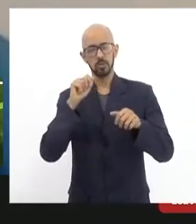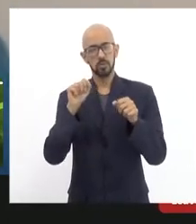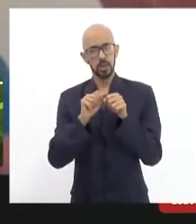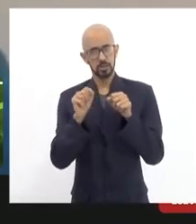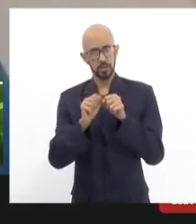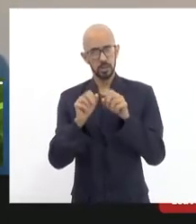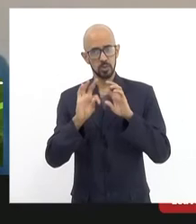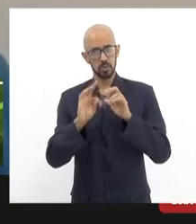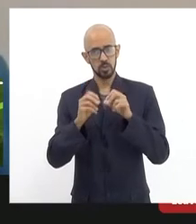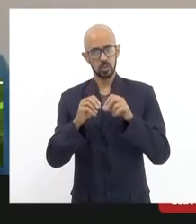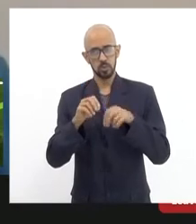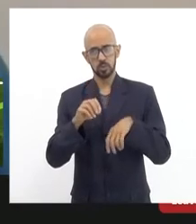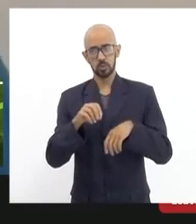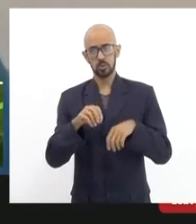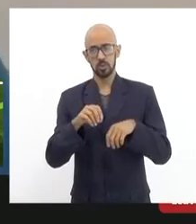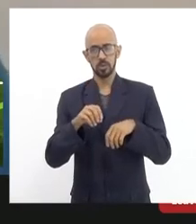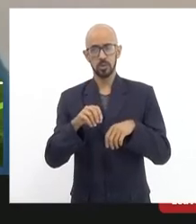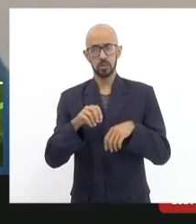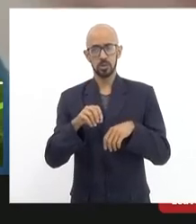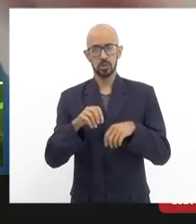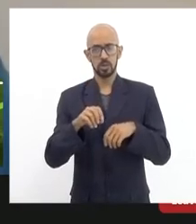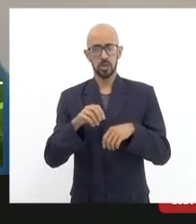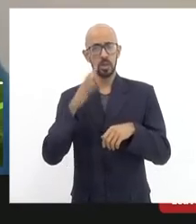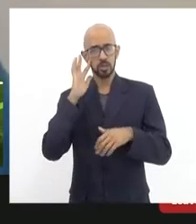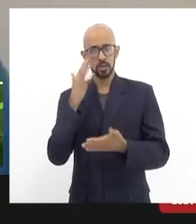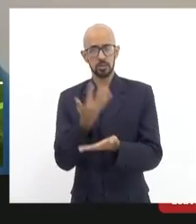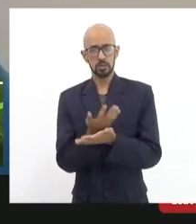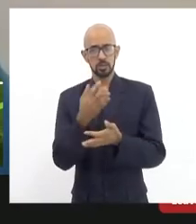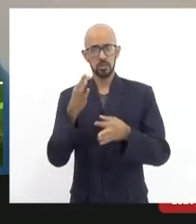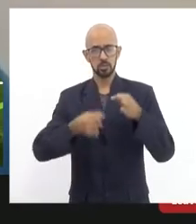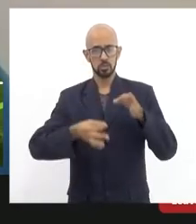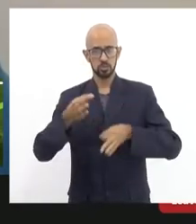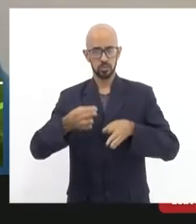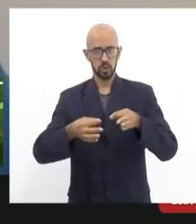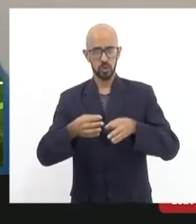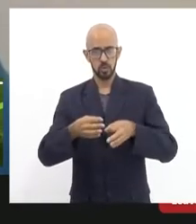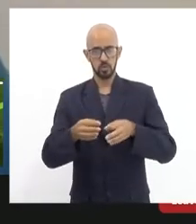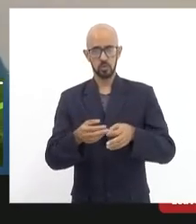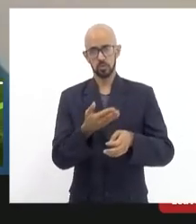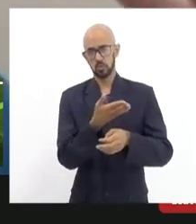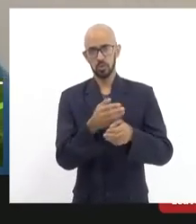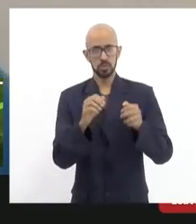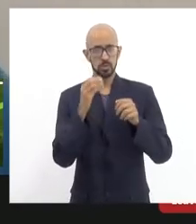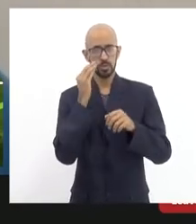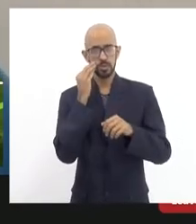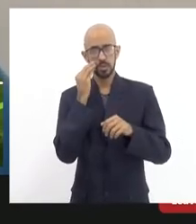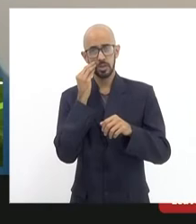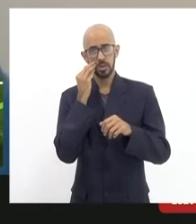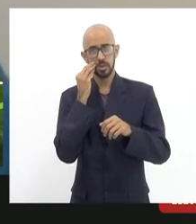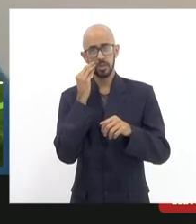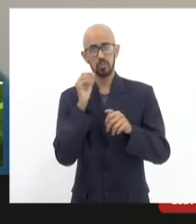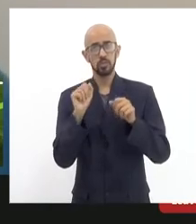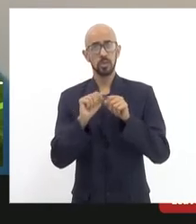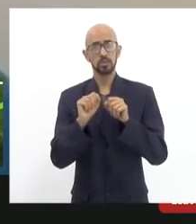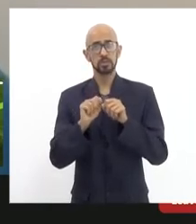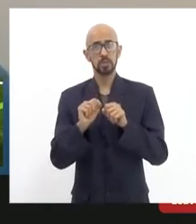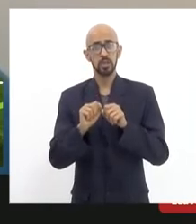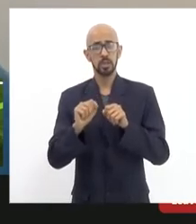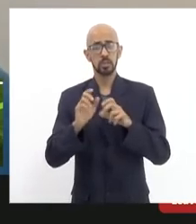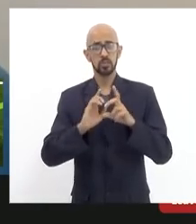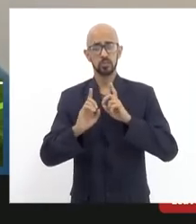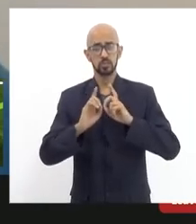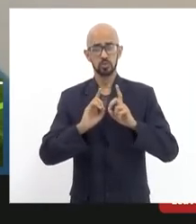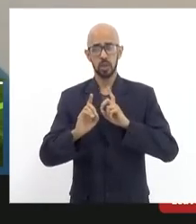na minha visão desses dois canais paralelos que os senhores estão tentando combater que é a questão da municipalização ou melhor o diálogo sobre a eventual